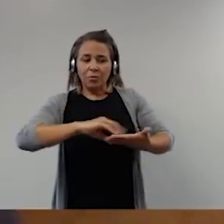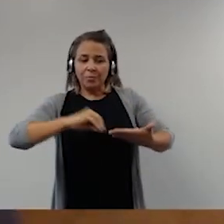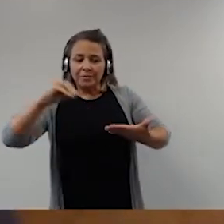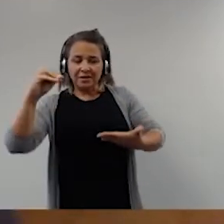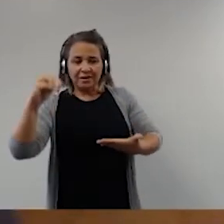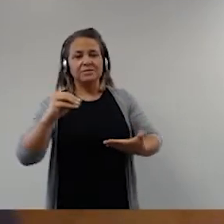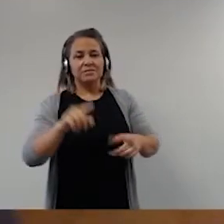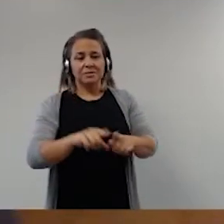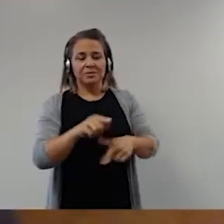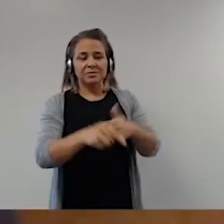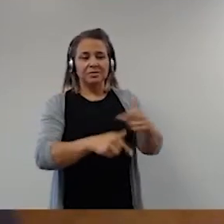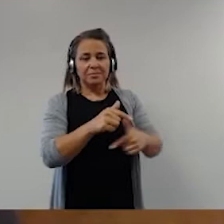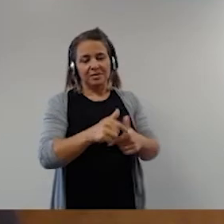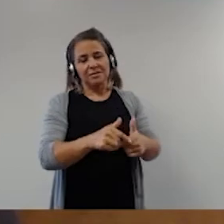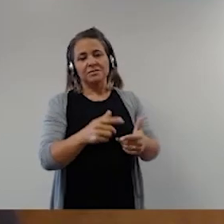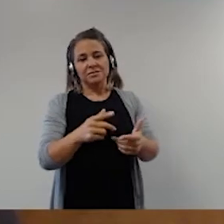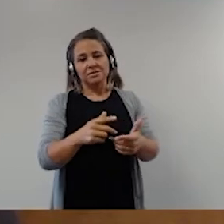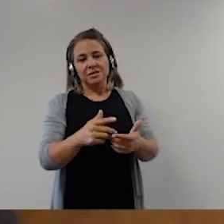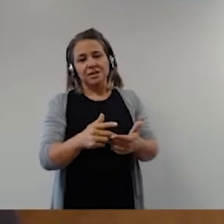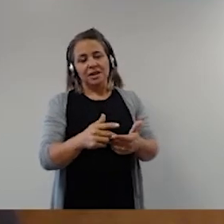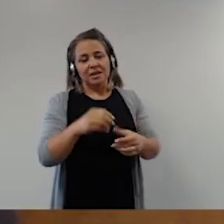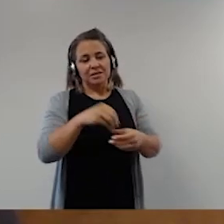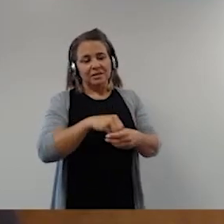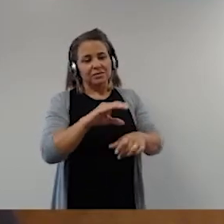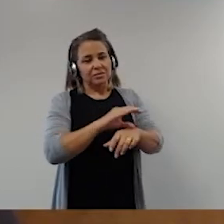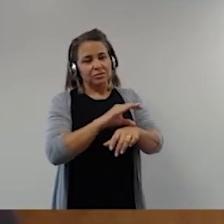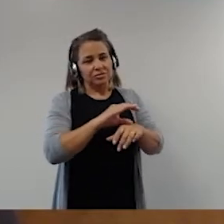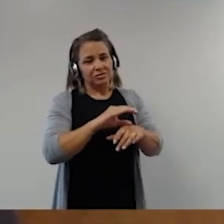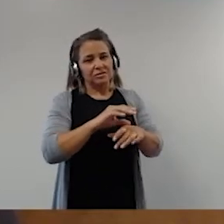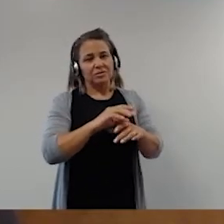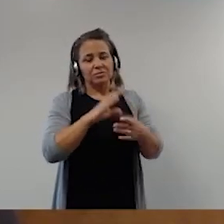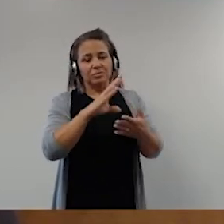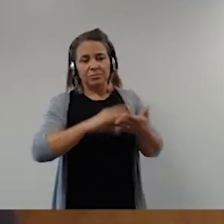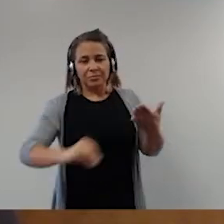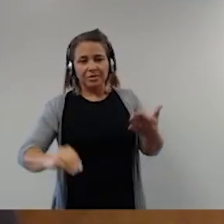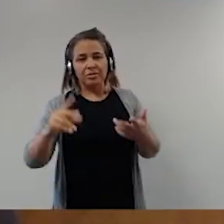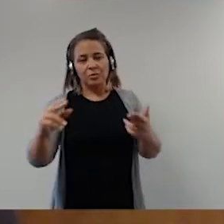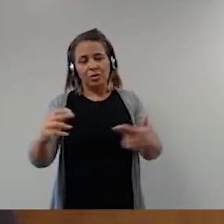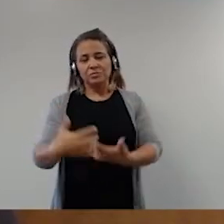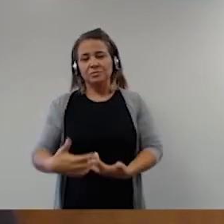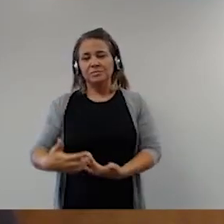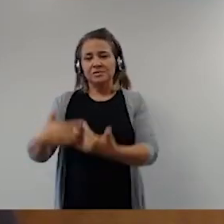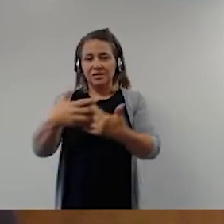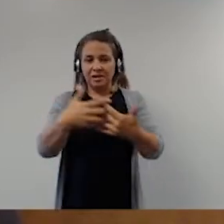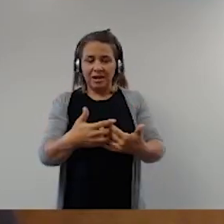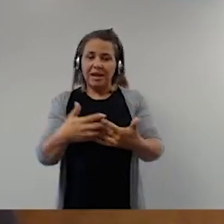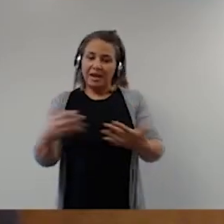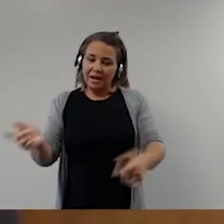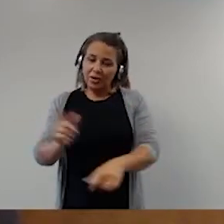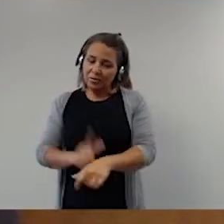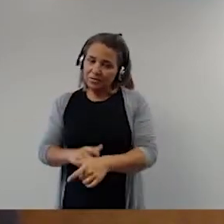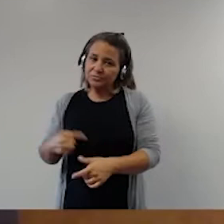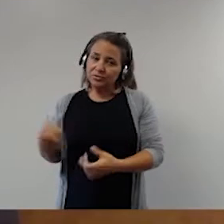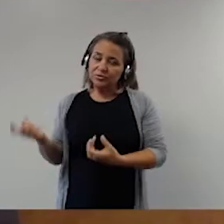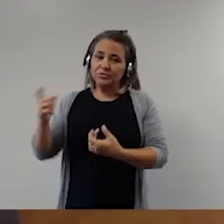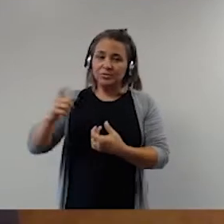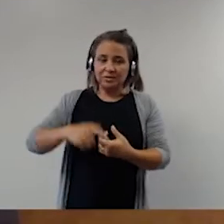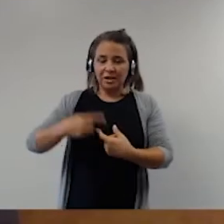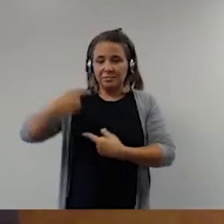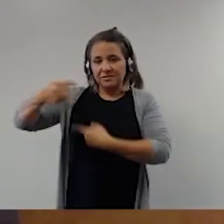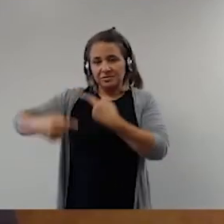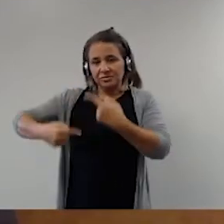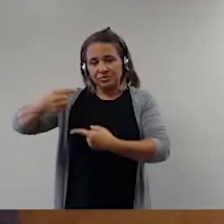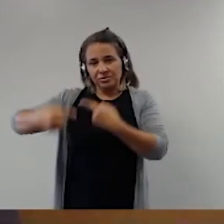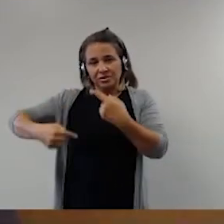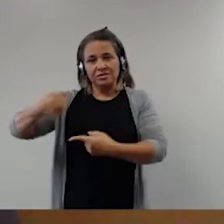constitucionais e aqui talvez viesse ao caso retomar o diálogo entre Hans Kelsen e